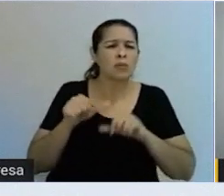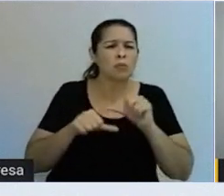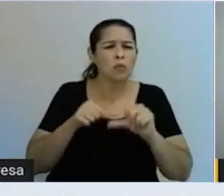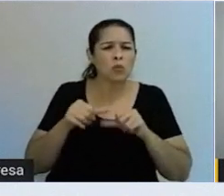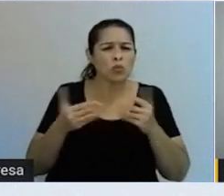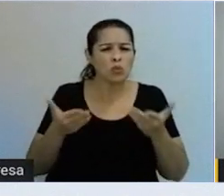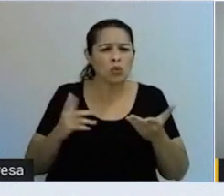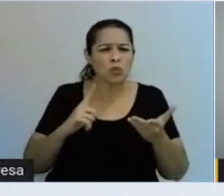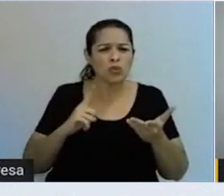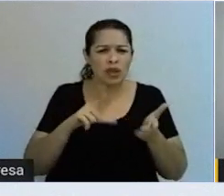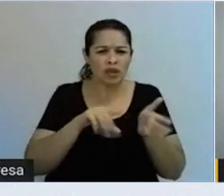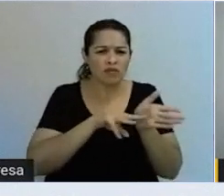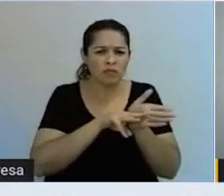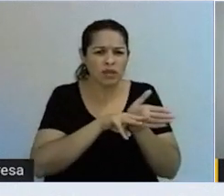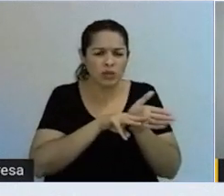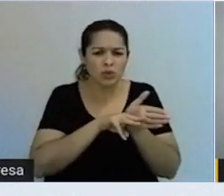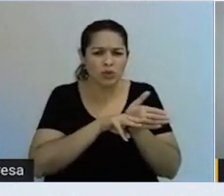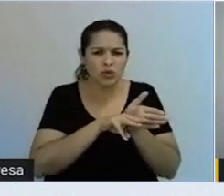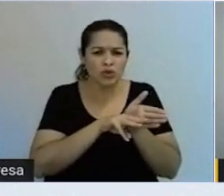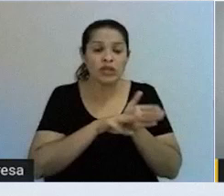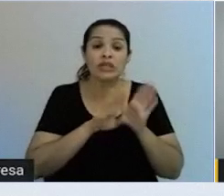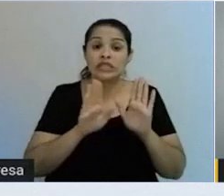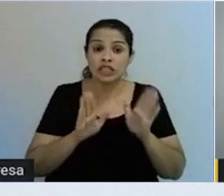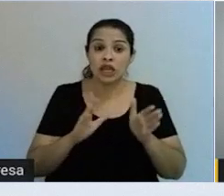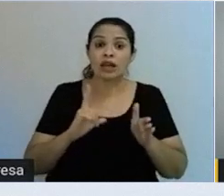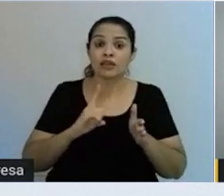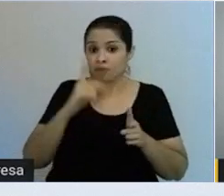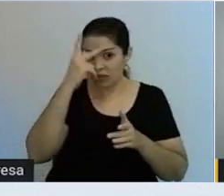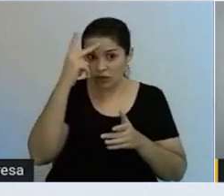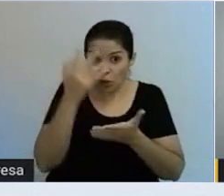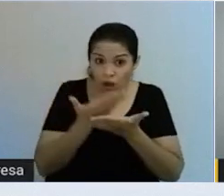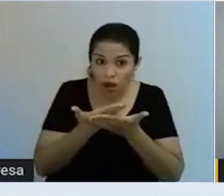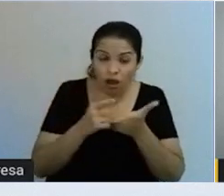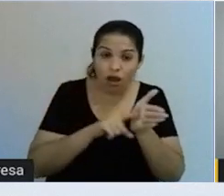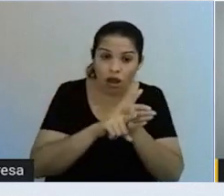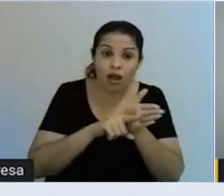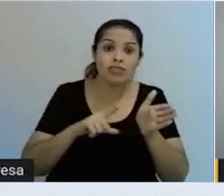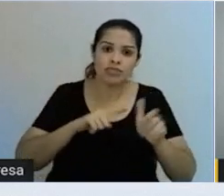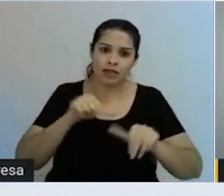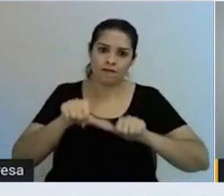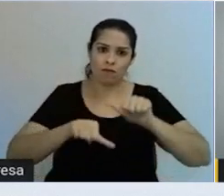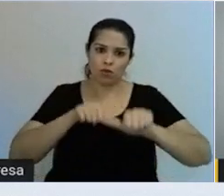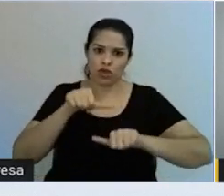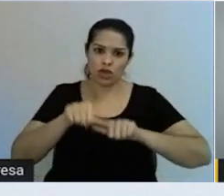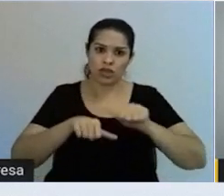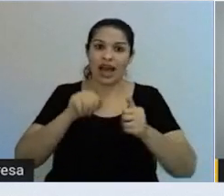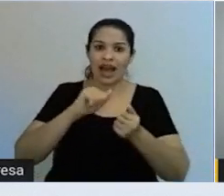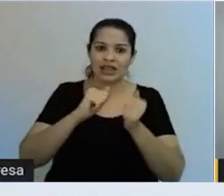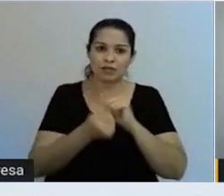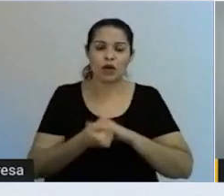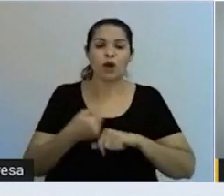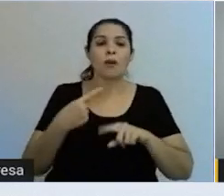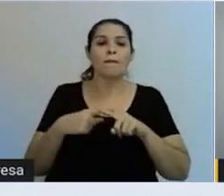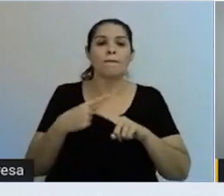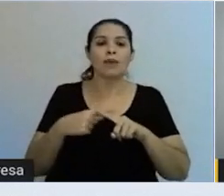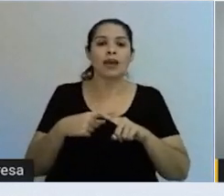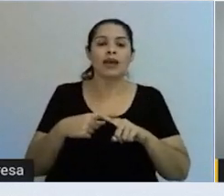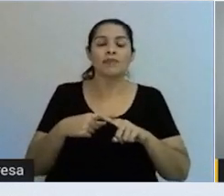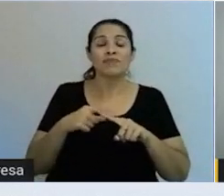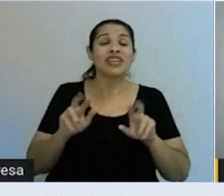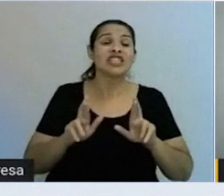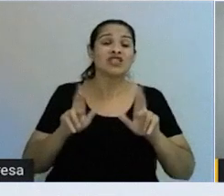segundo alguns estudiosos, ela teve essa mudança porque no ocidente não tem a cultura que tem